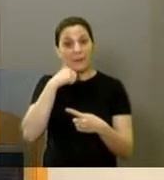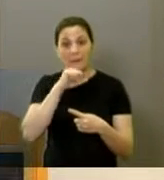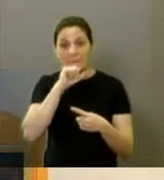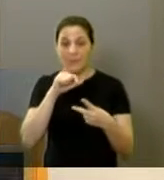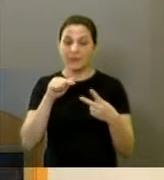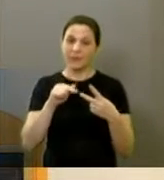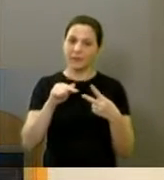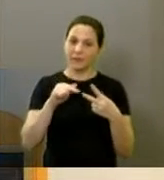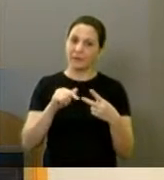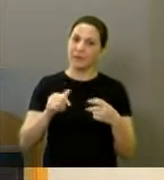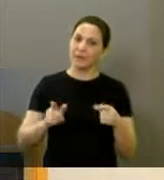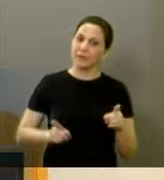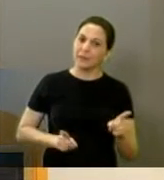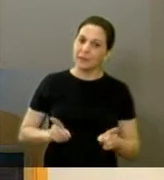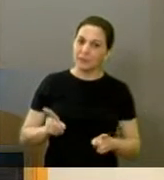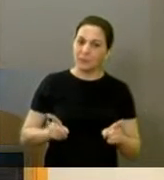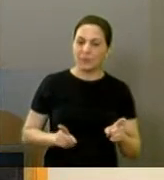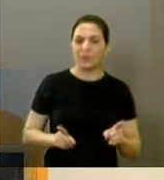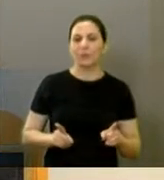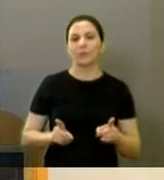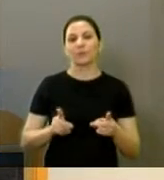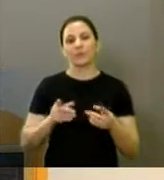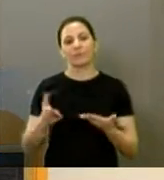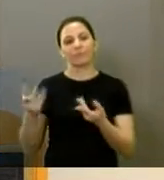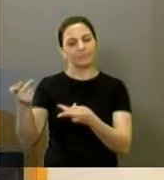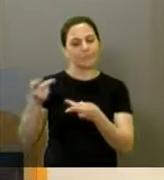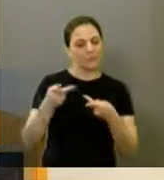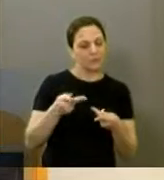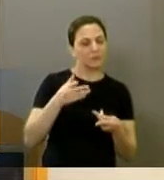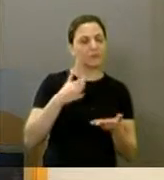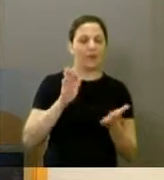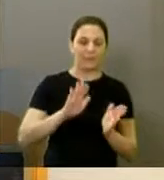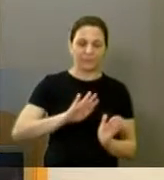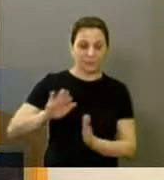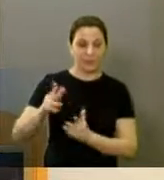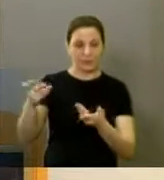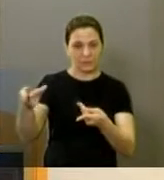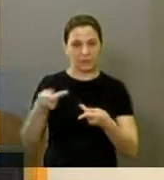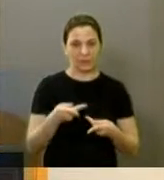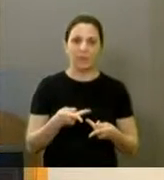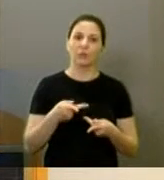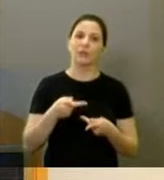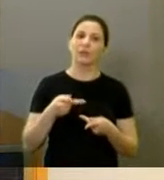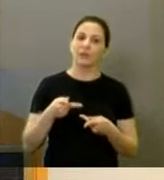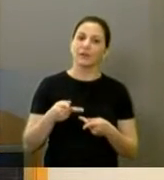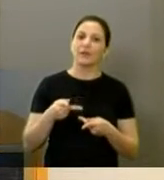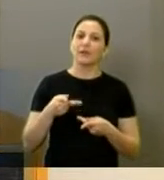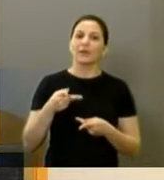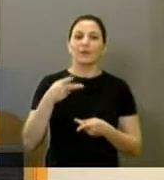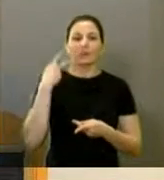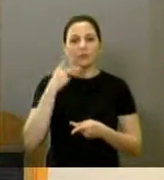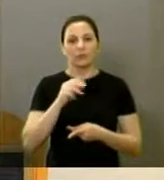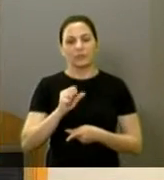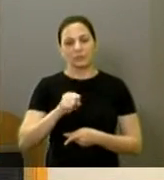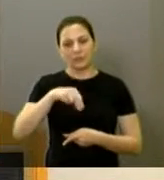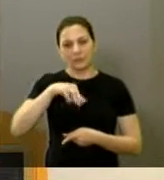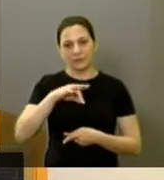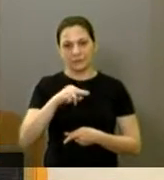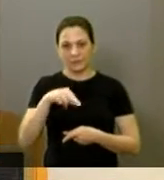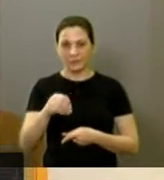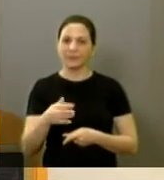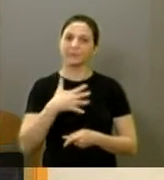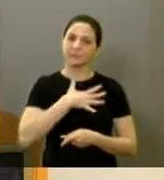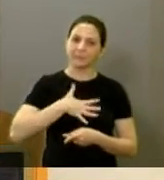ao vereador Tenente Santana, vereador do PSDB, seja bem-vindo. E eu gostaria de passar um vídeo que está no ponto aí sobre